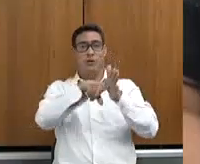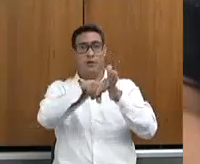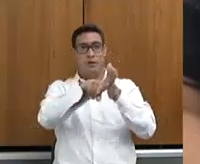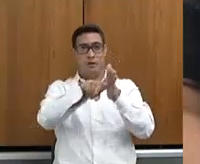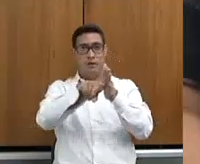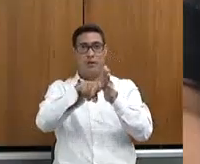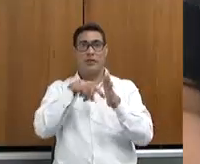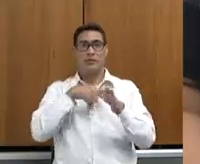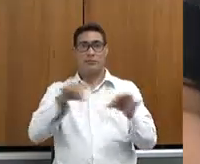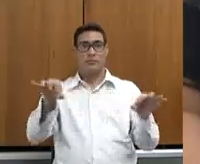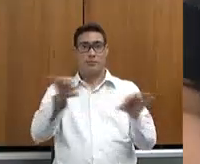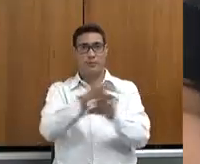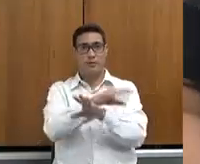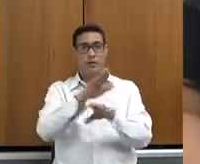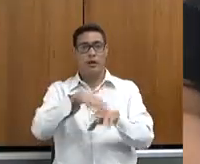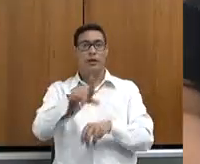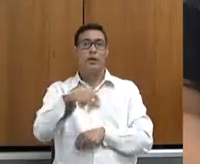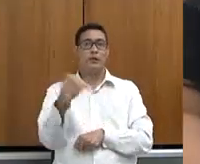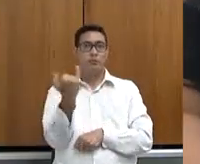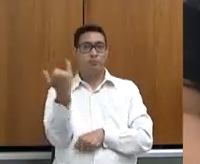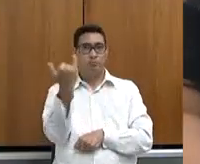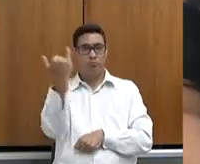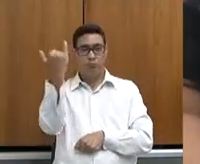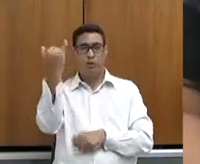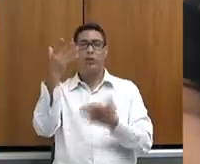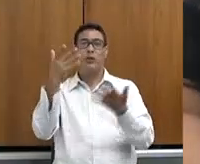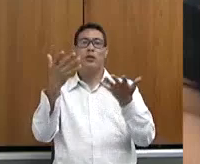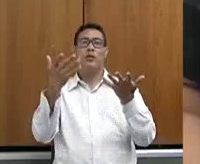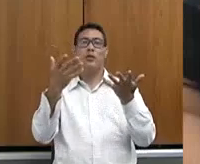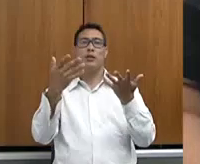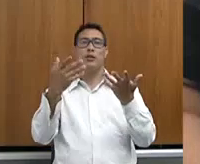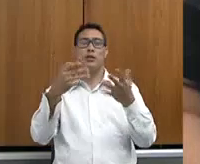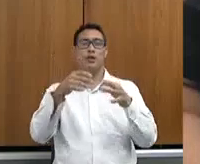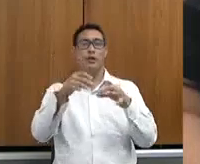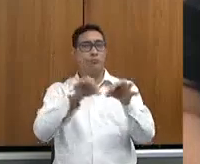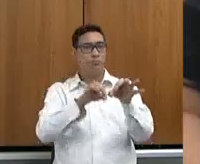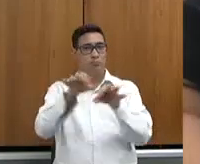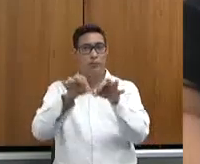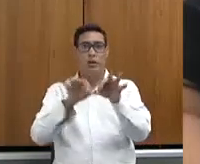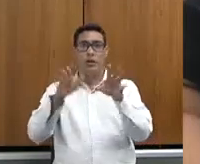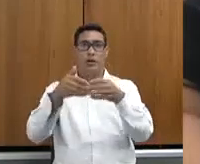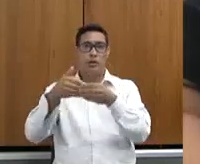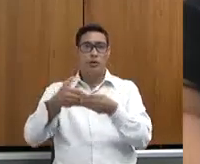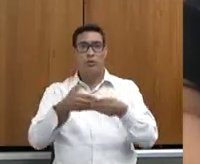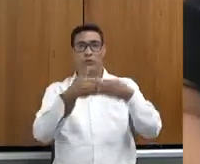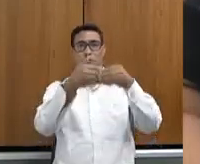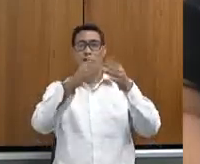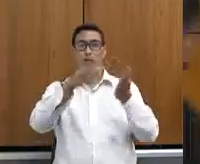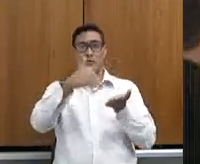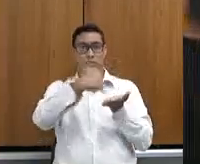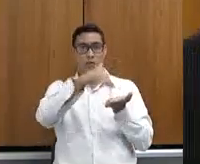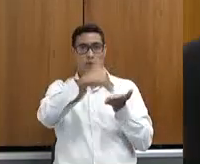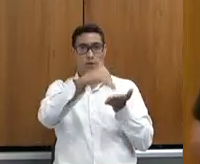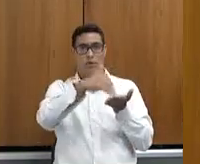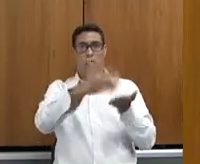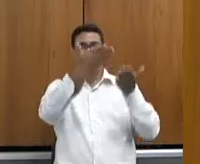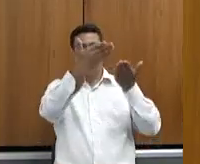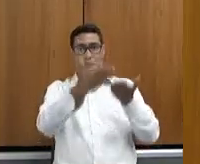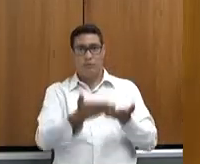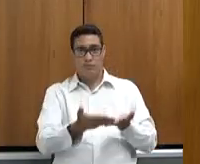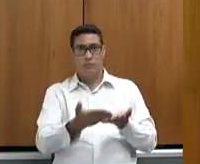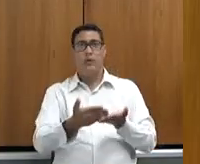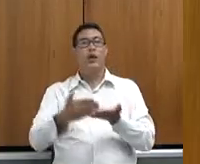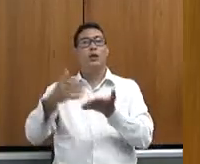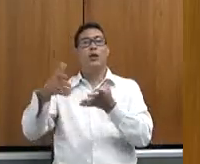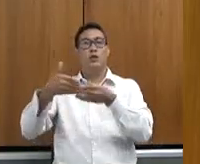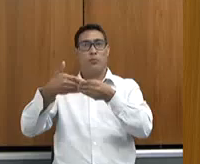finalizando esse importante, esse ciclo desse importante instrumento. Quero cumprimentar, secretário, cumprimentá-lo, cumprimentar toda a sua